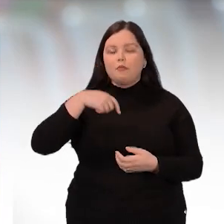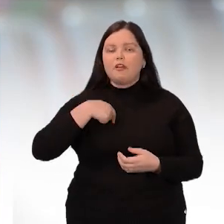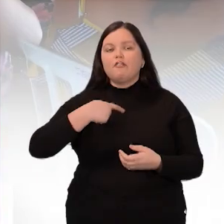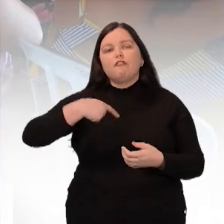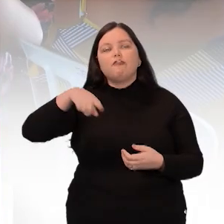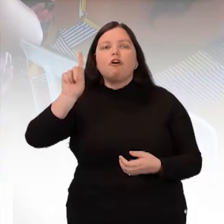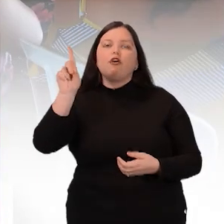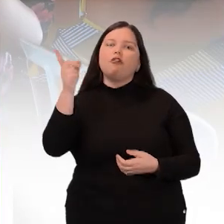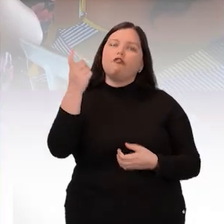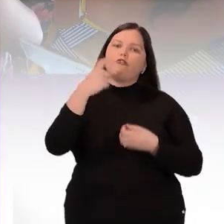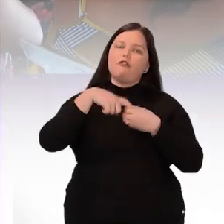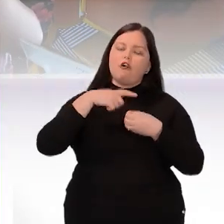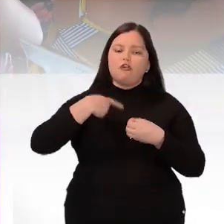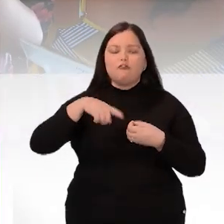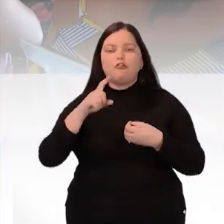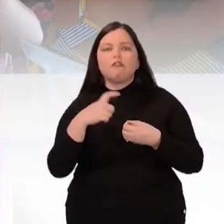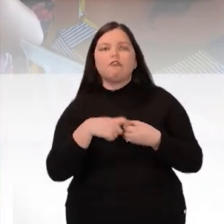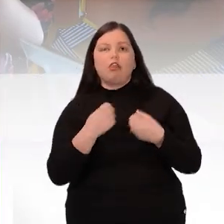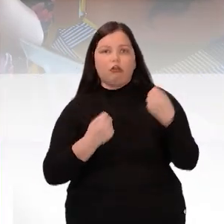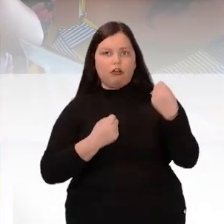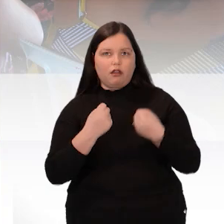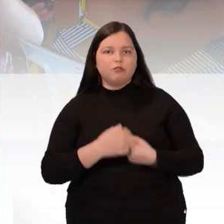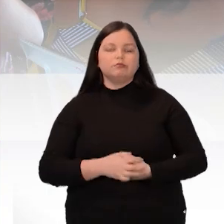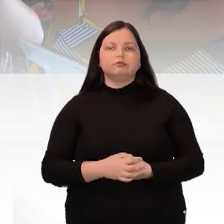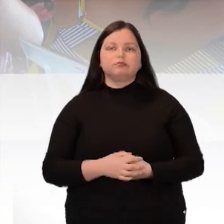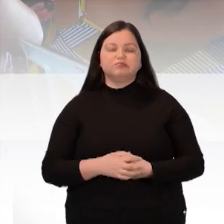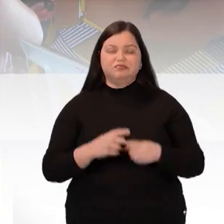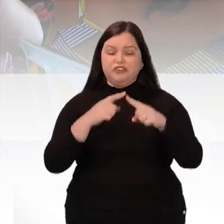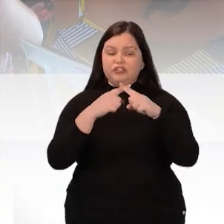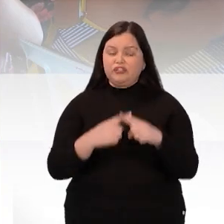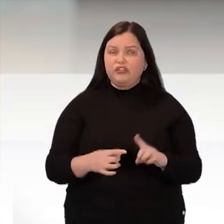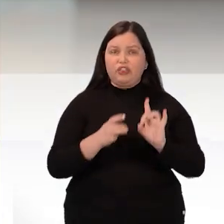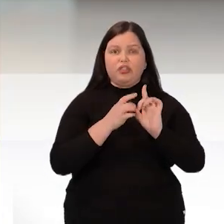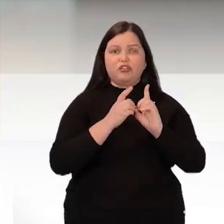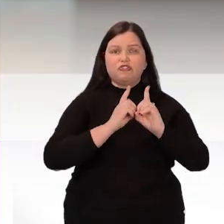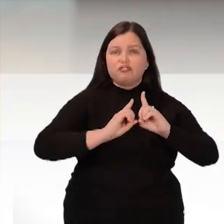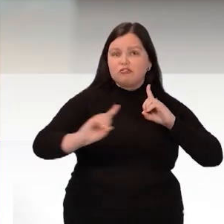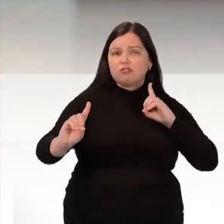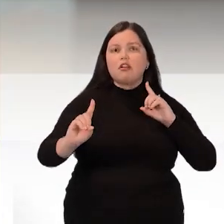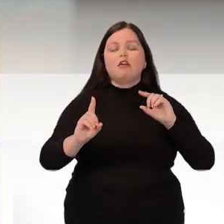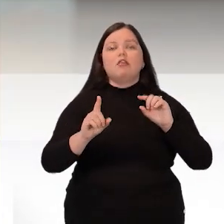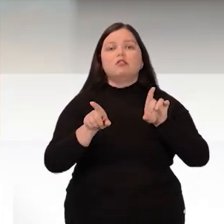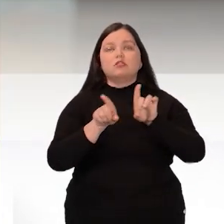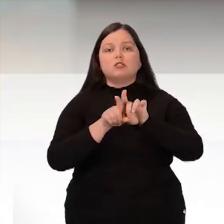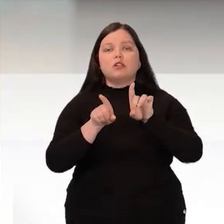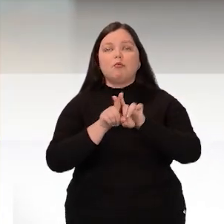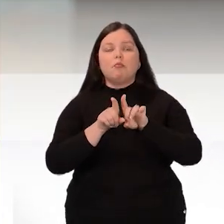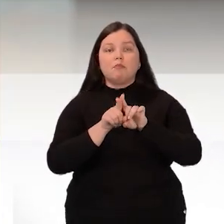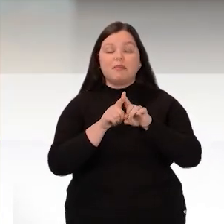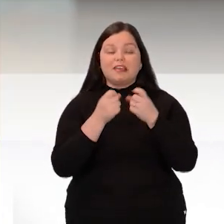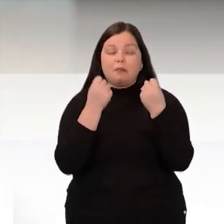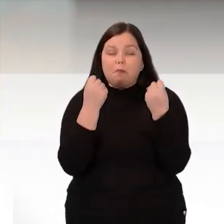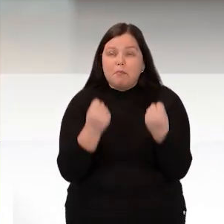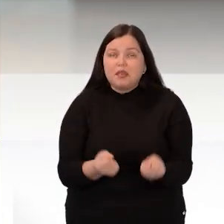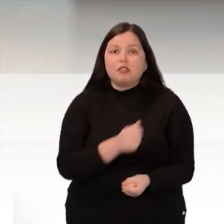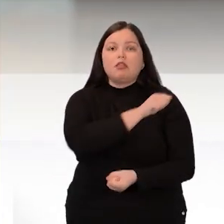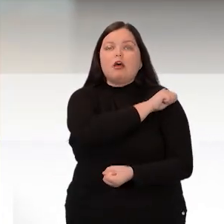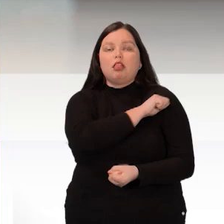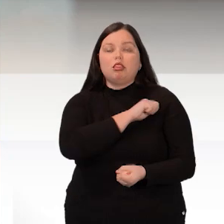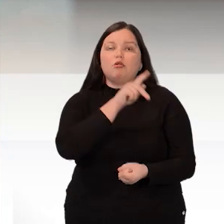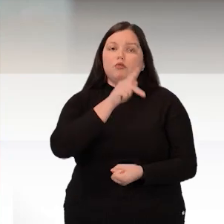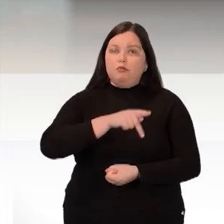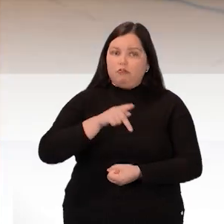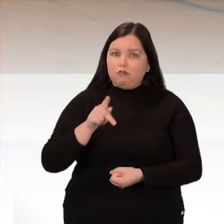meu carro. A distância entre as comunidades, a dificuldade de acesso, sobrecarregam ainda mais alunos e